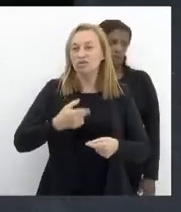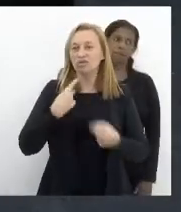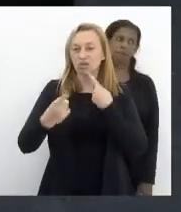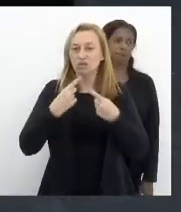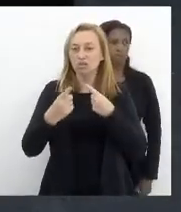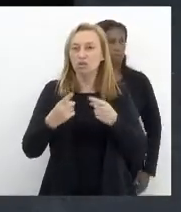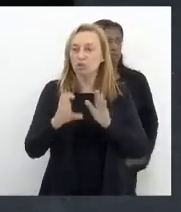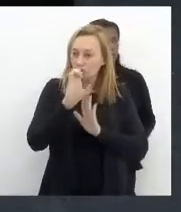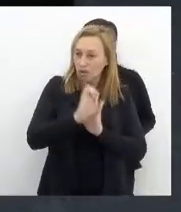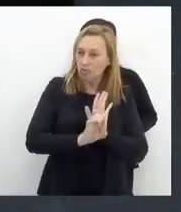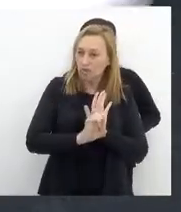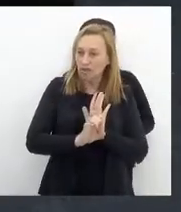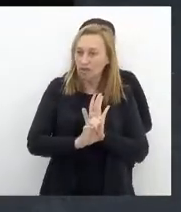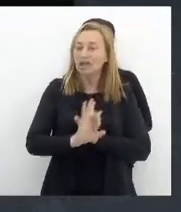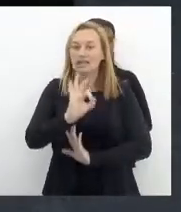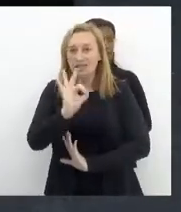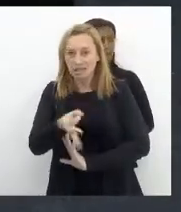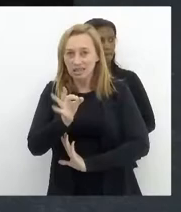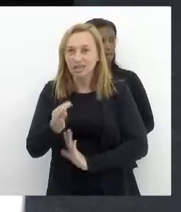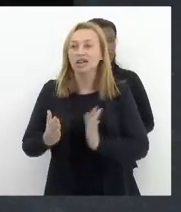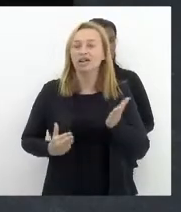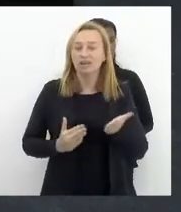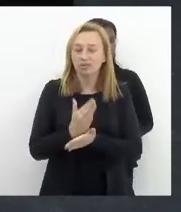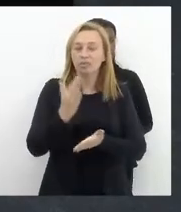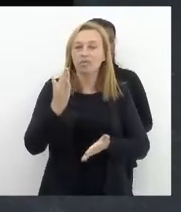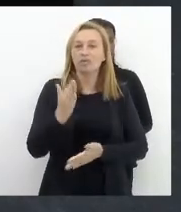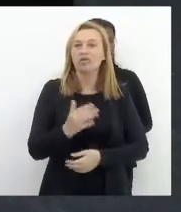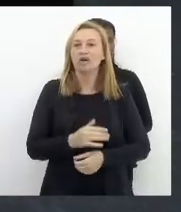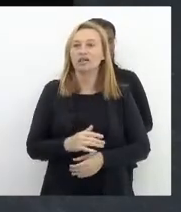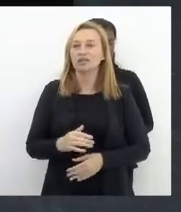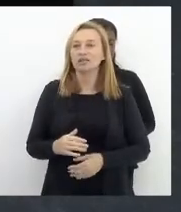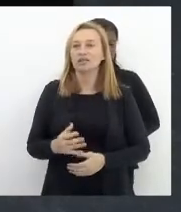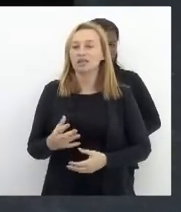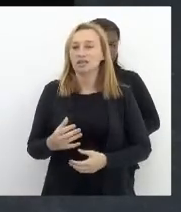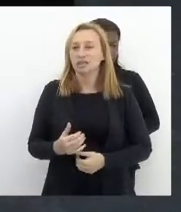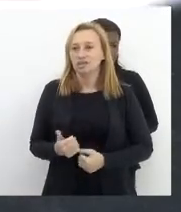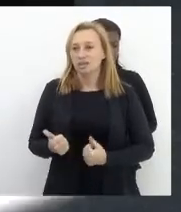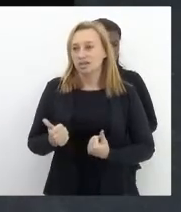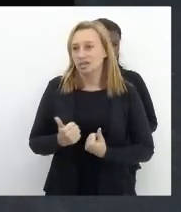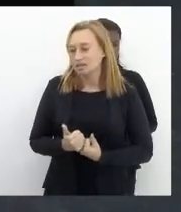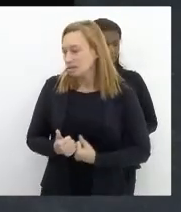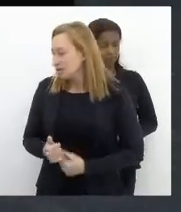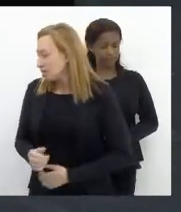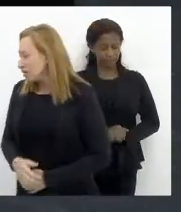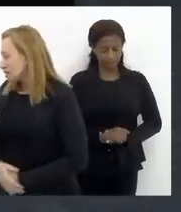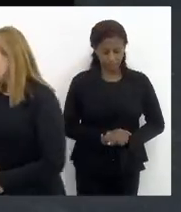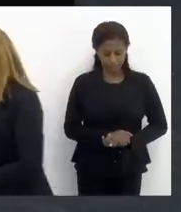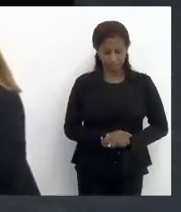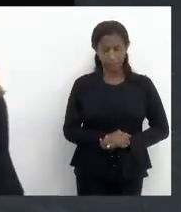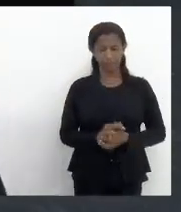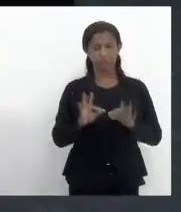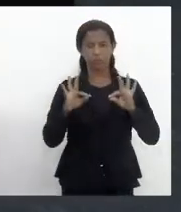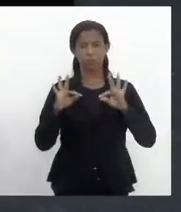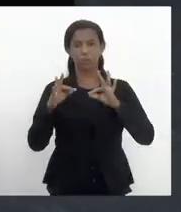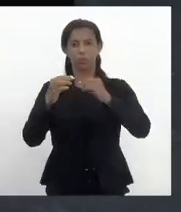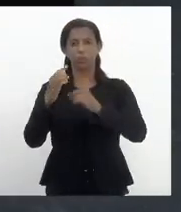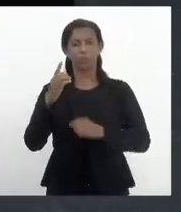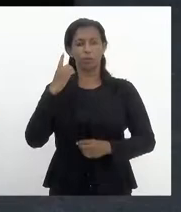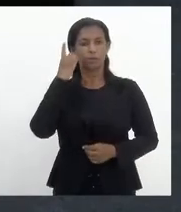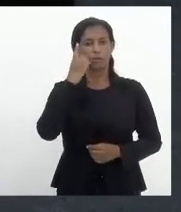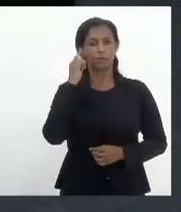emenda que com certeza será apoiada e acordada com todos os deputados aqui da casa.